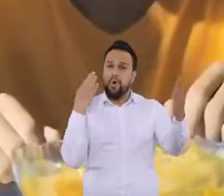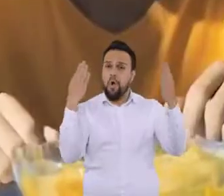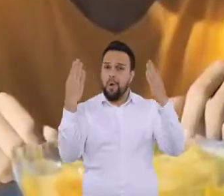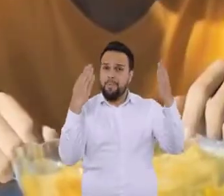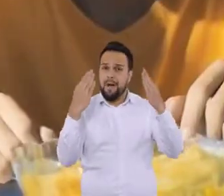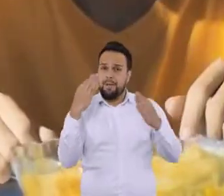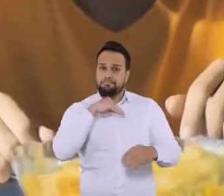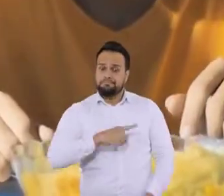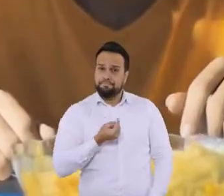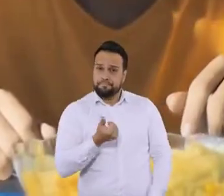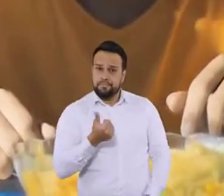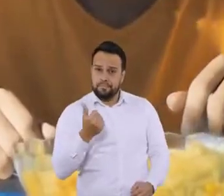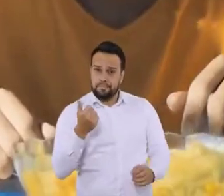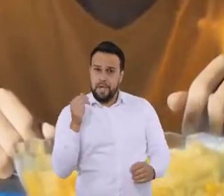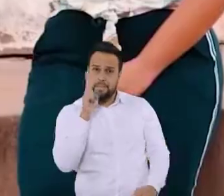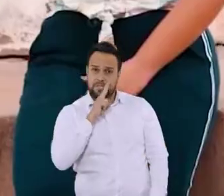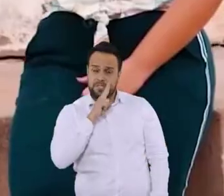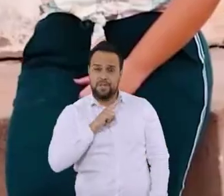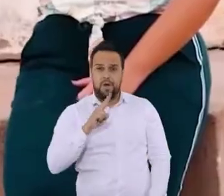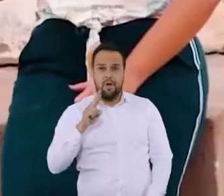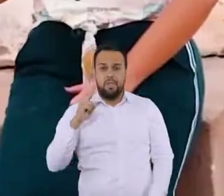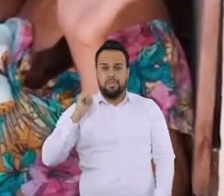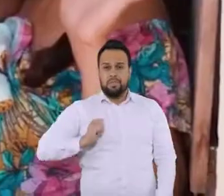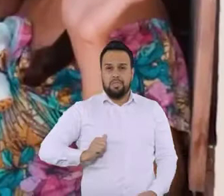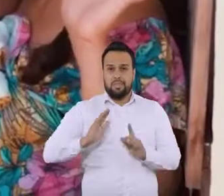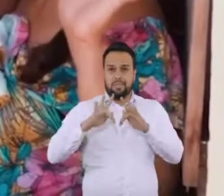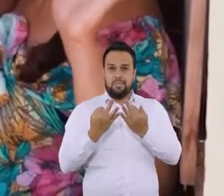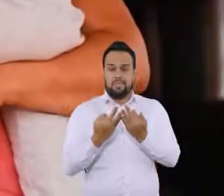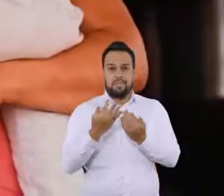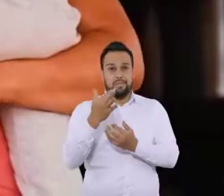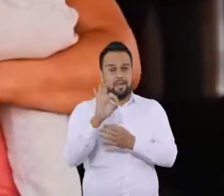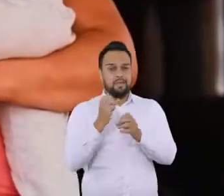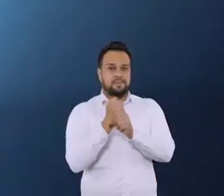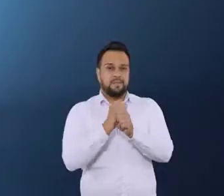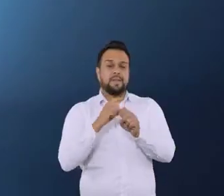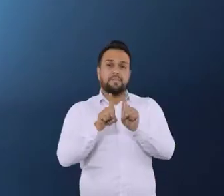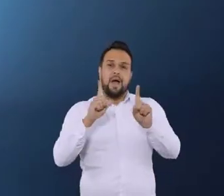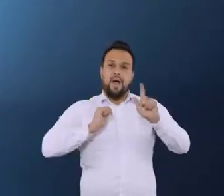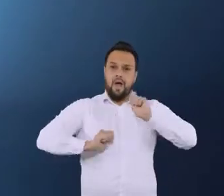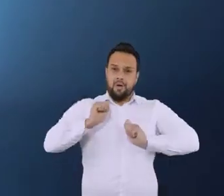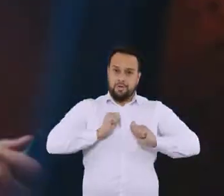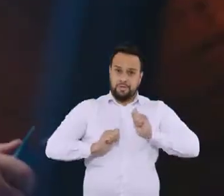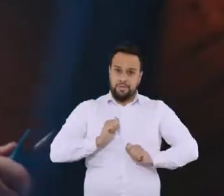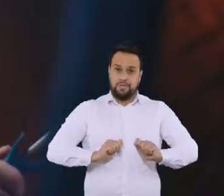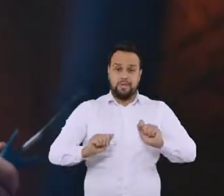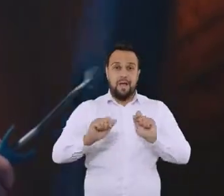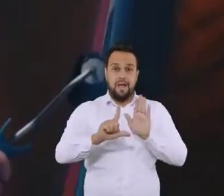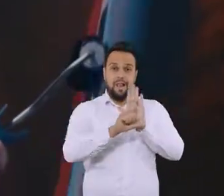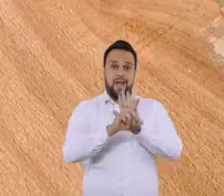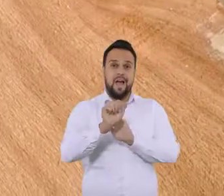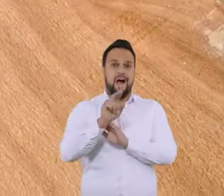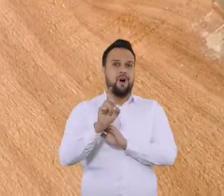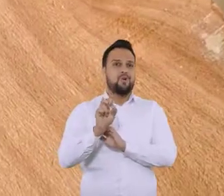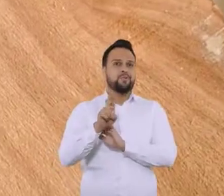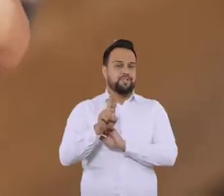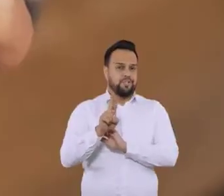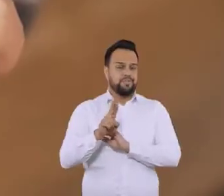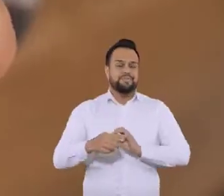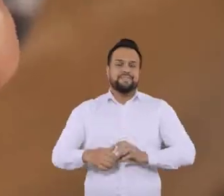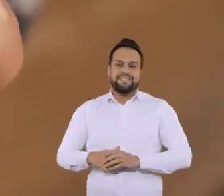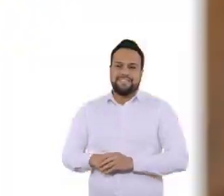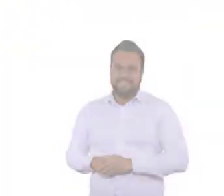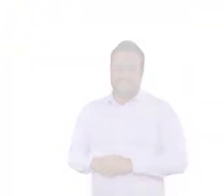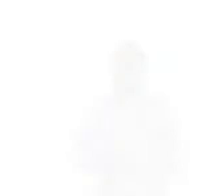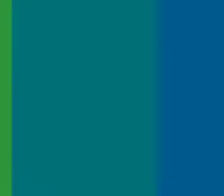2020. Um ano de auxílio emergencial equivale a mais de 10 do Bolsa Família. Os artistas também receberam ajuda com a lei